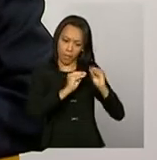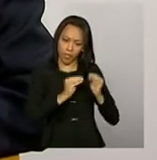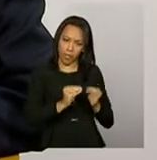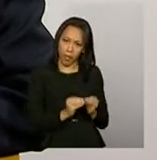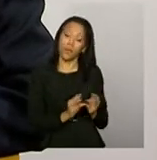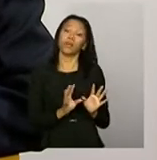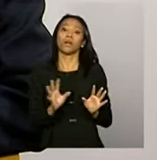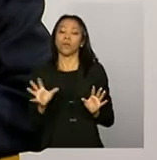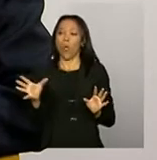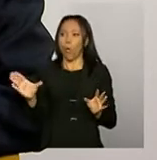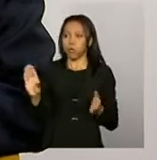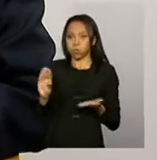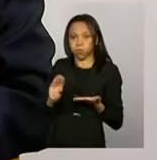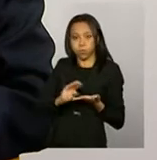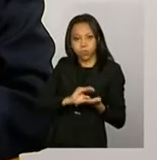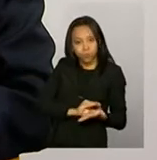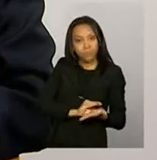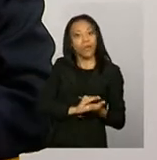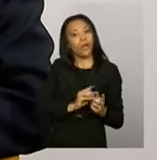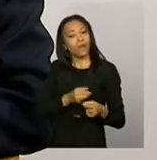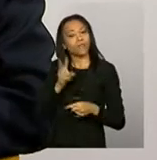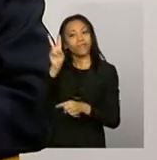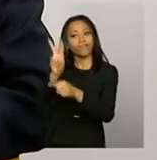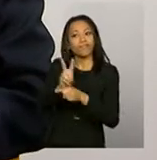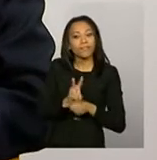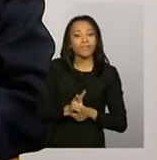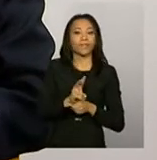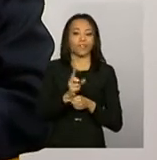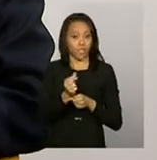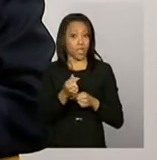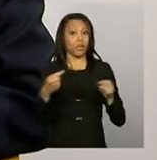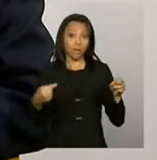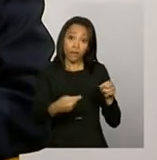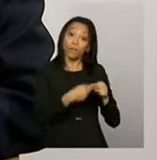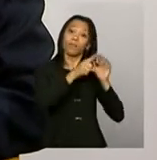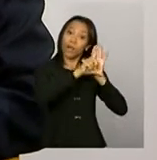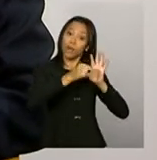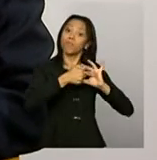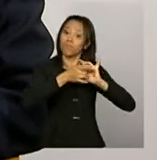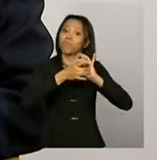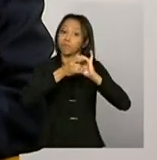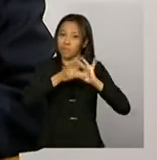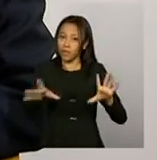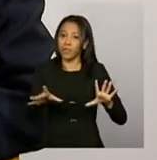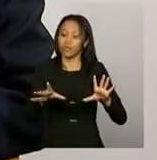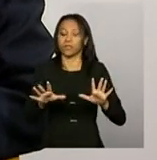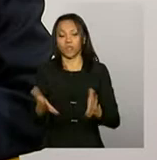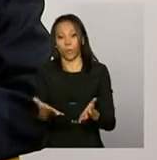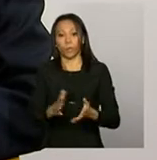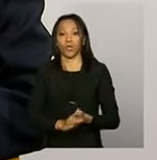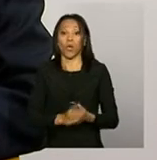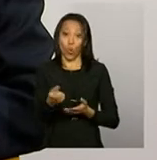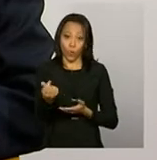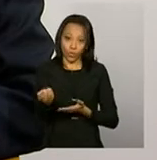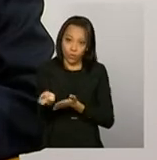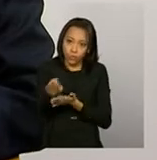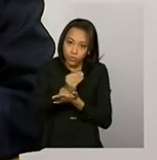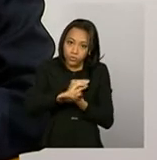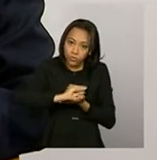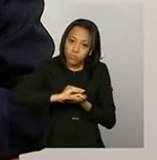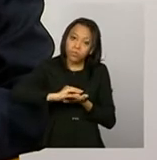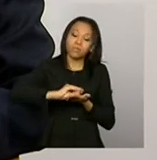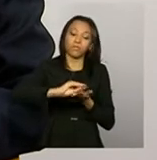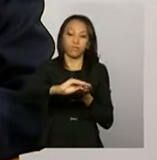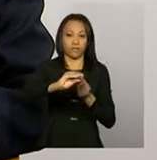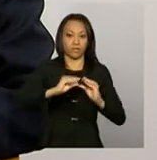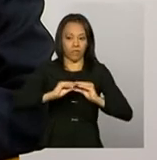arrecadação, ele faz por meio de créditos que a legislação prevê. O recurso entra, pelo fato dele ser